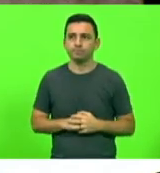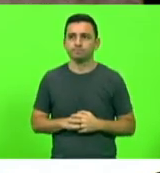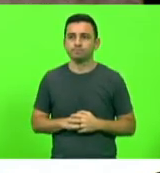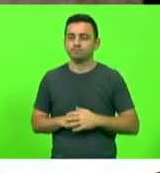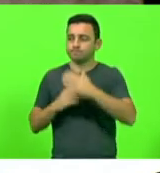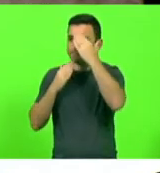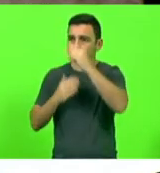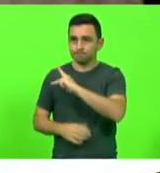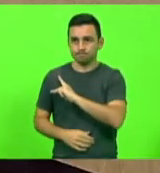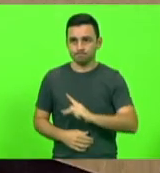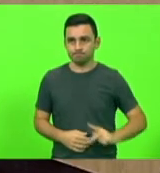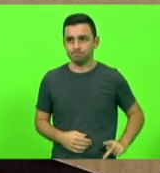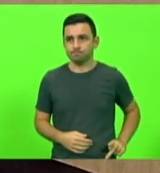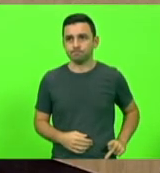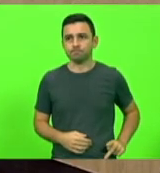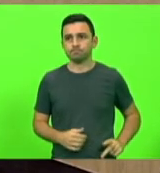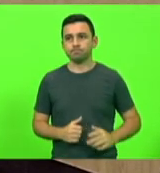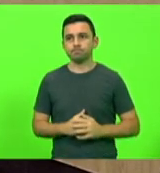presidente.